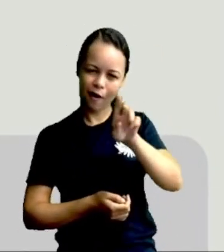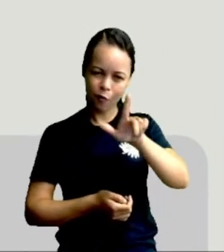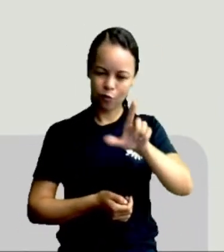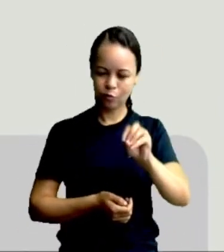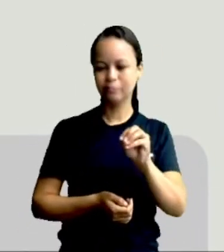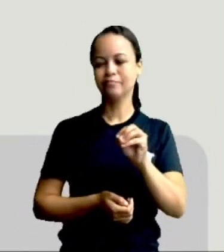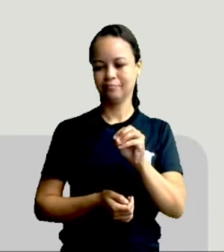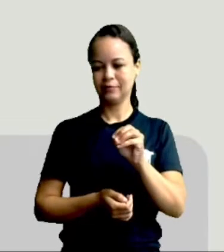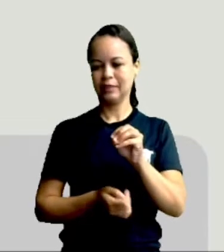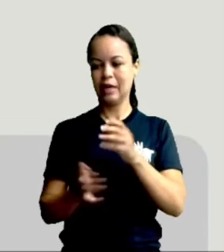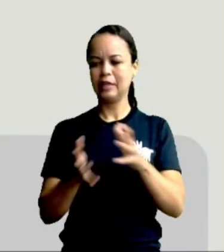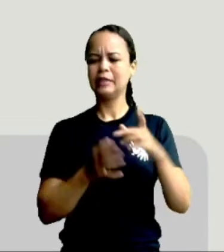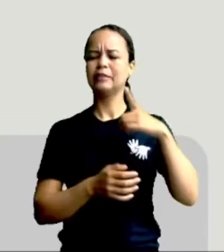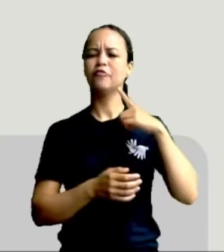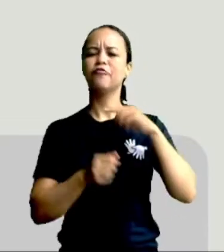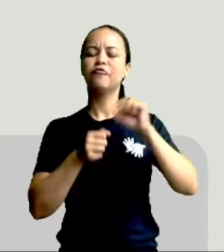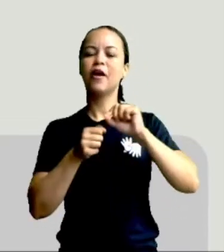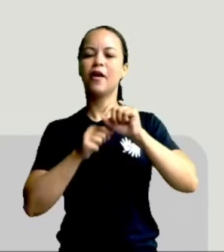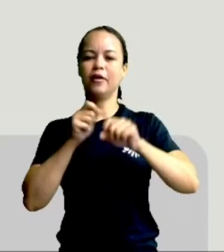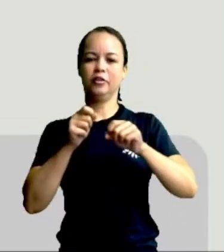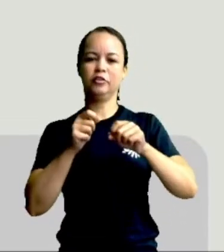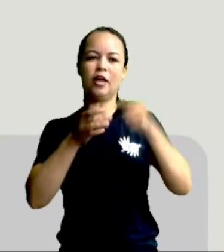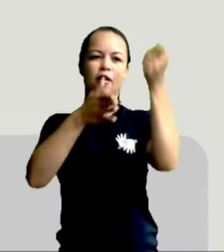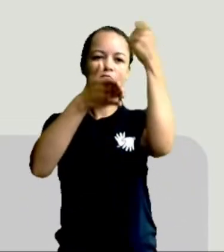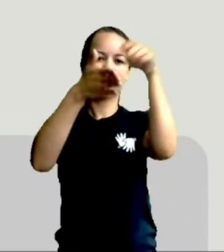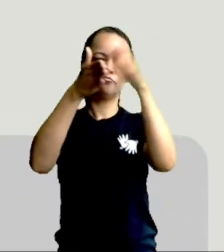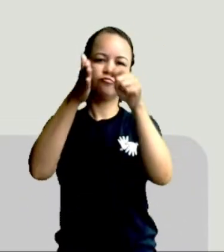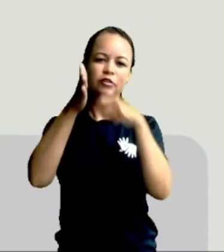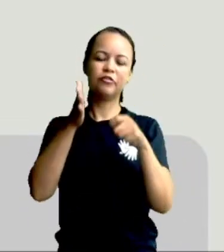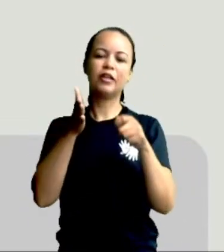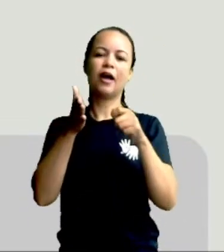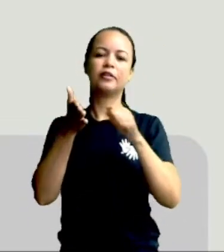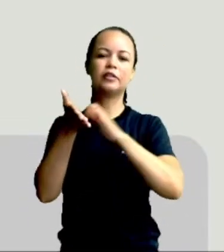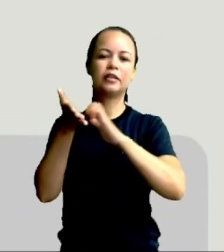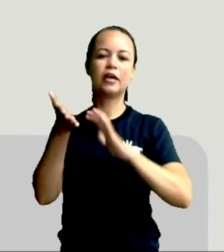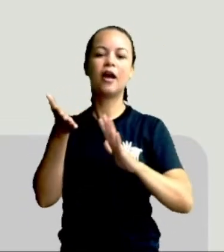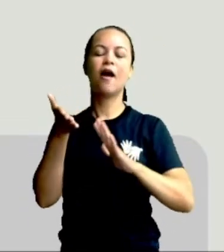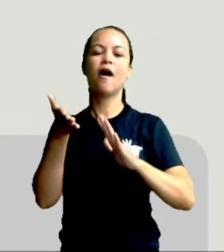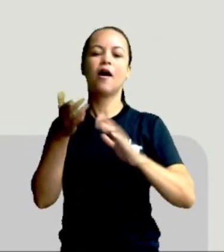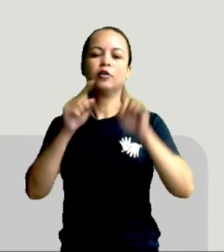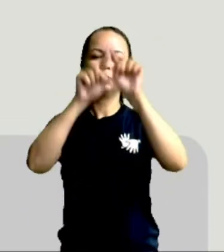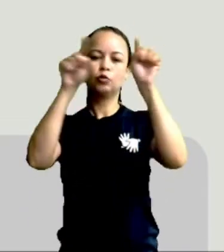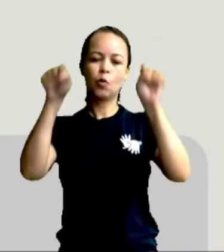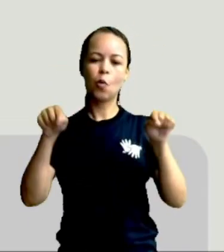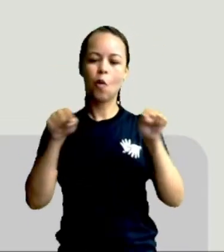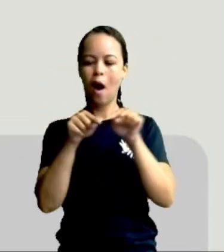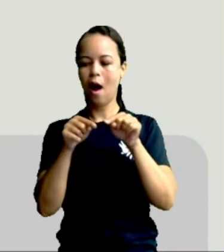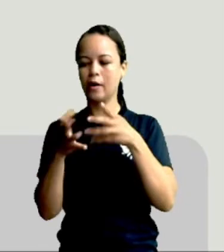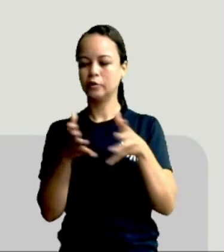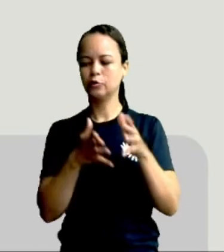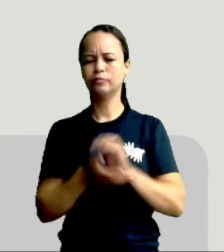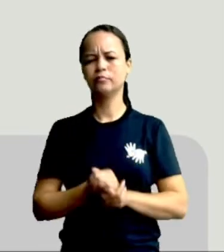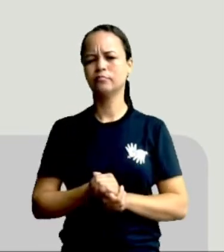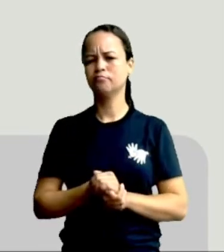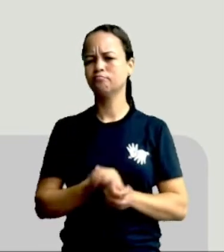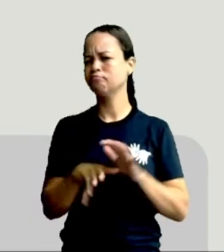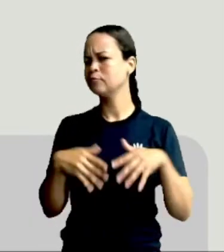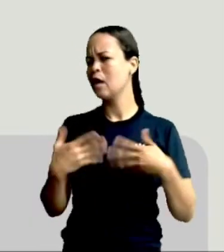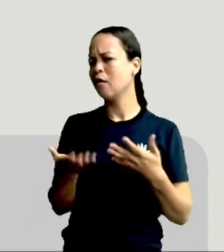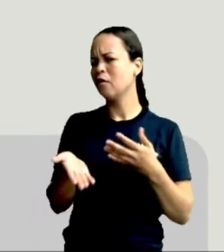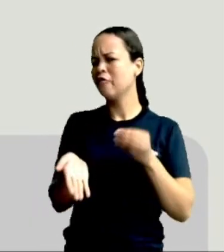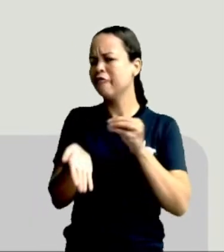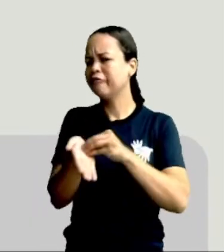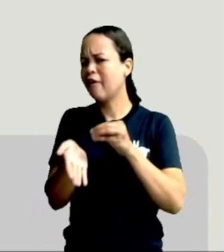atividades no quadro. E aí, ainda faltam